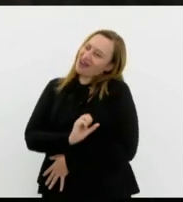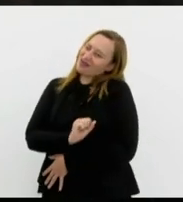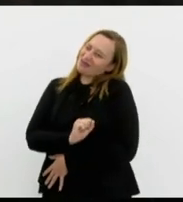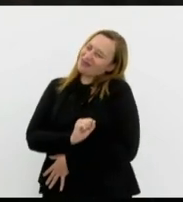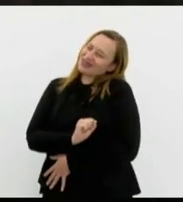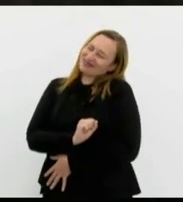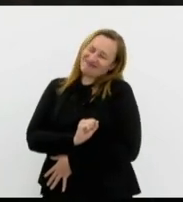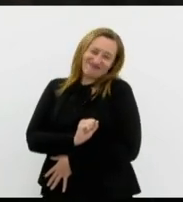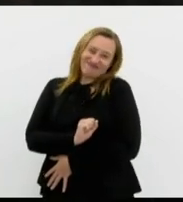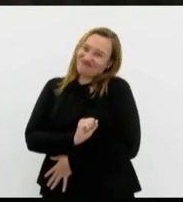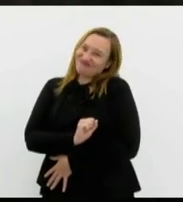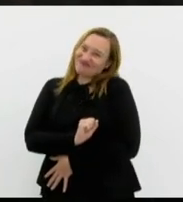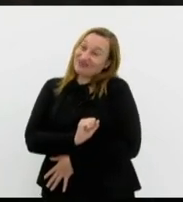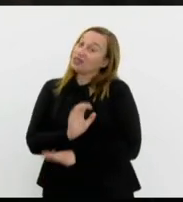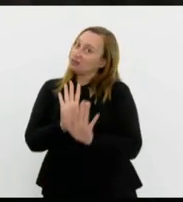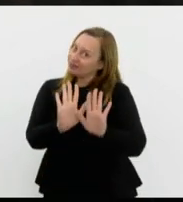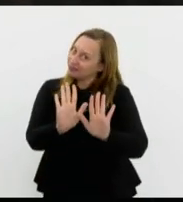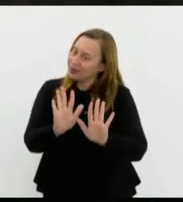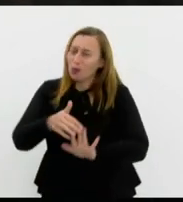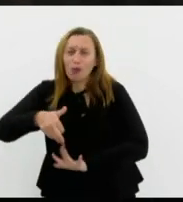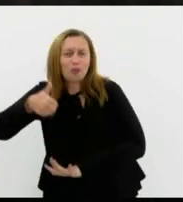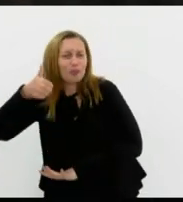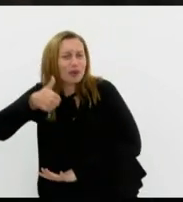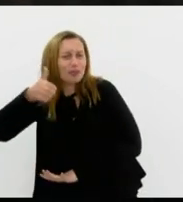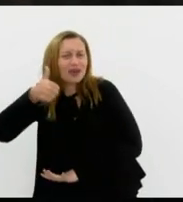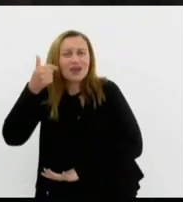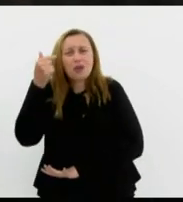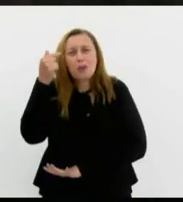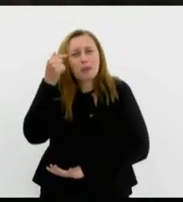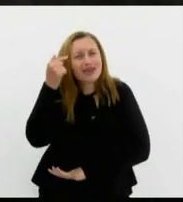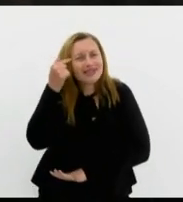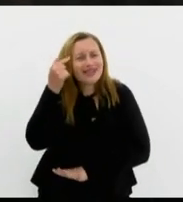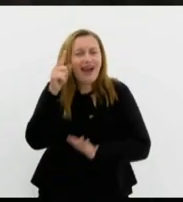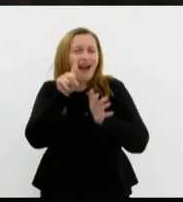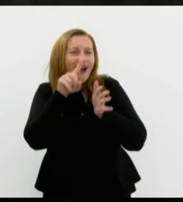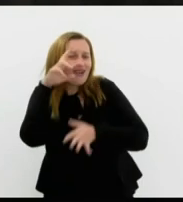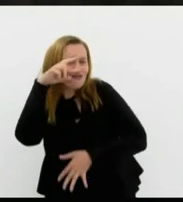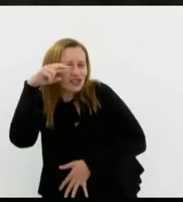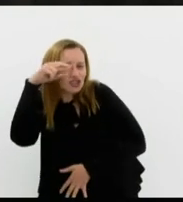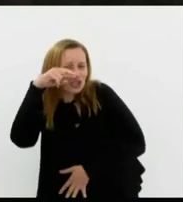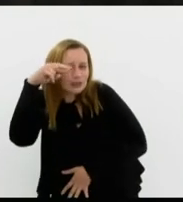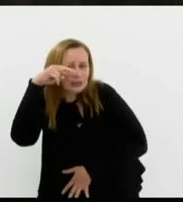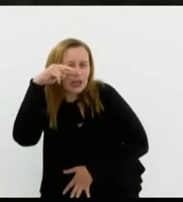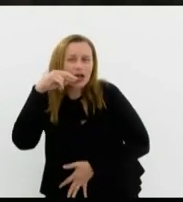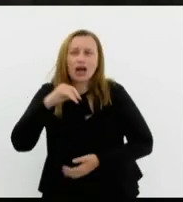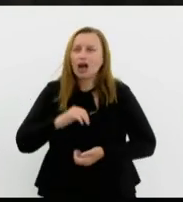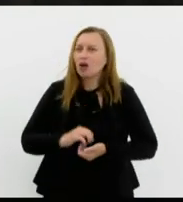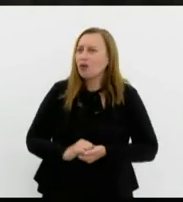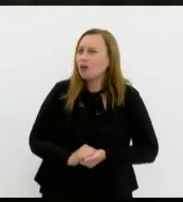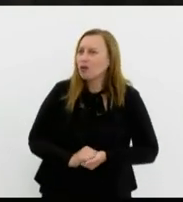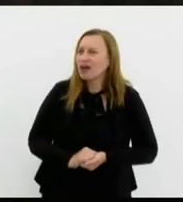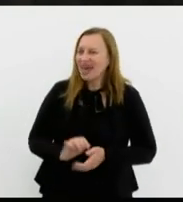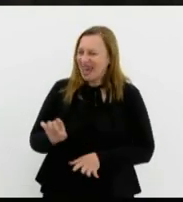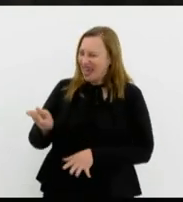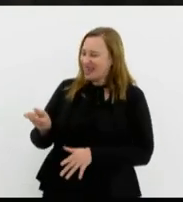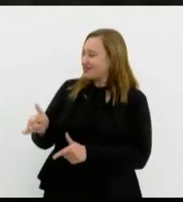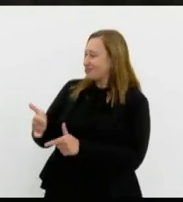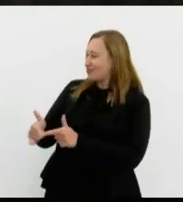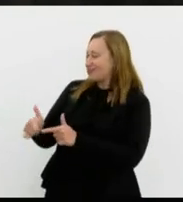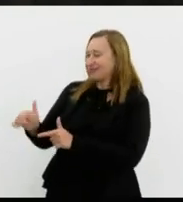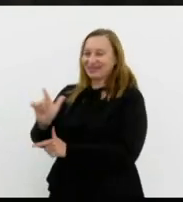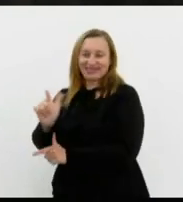vamos primeiro averiguar fazendo investigações esse não tem problema